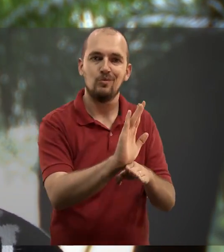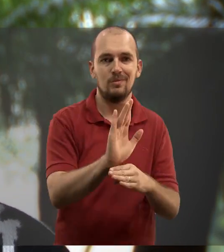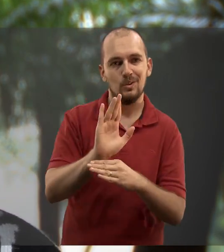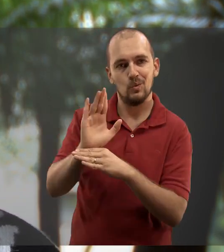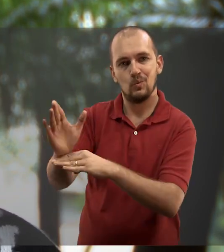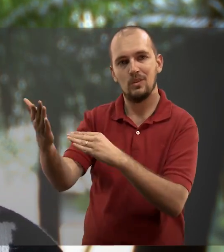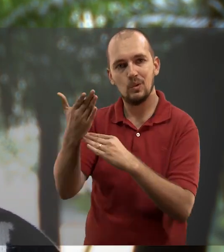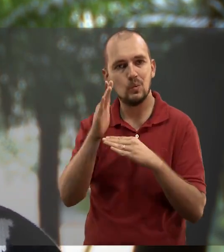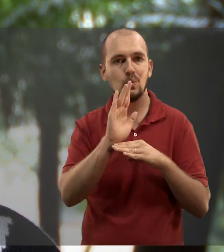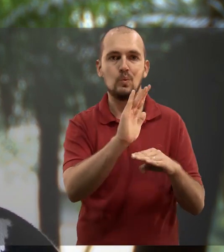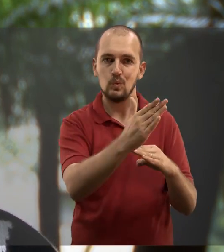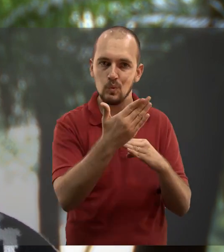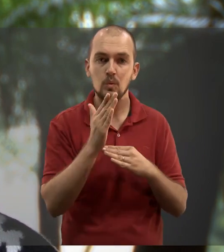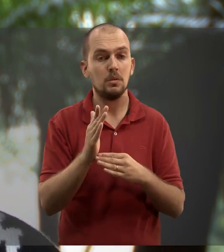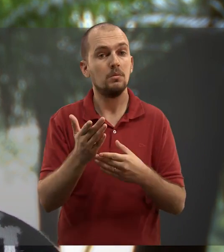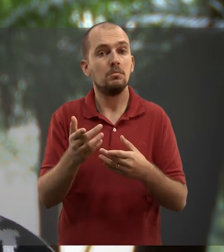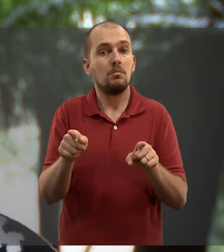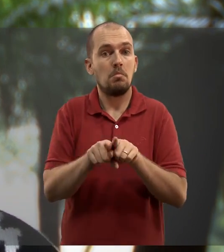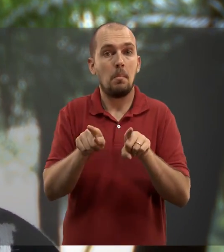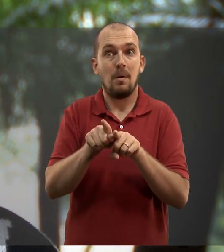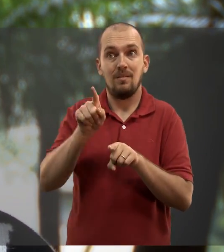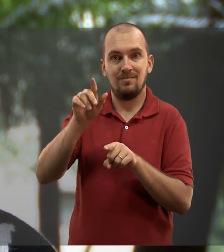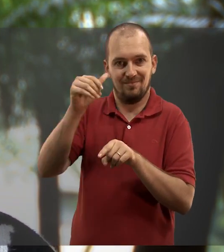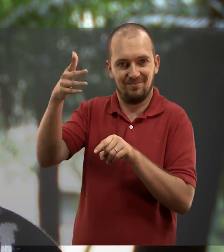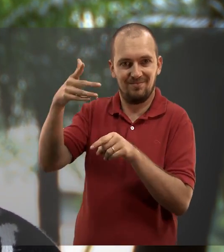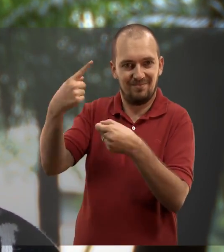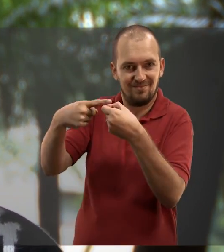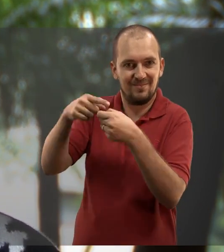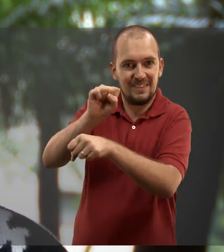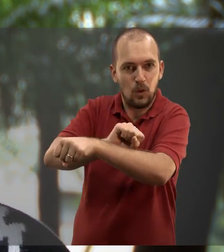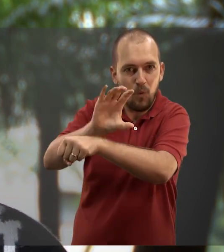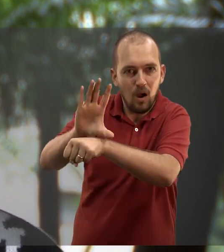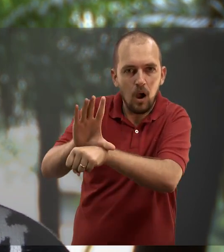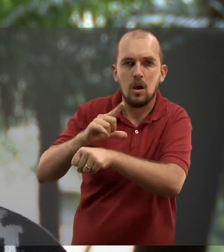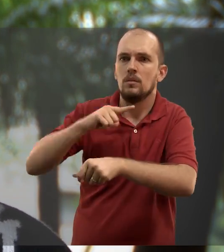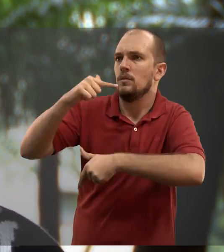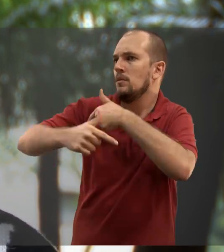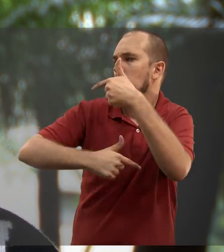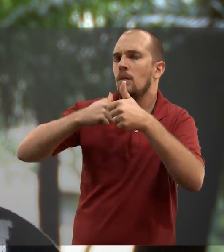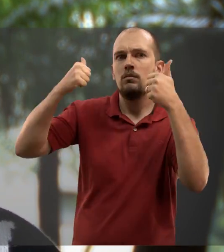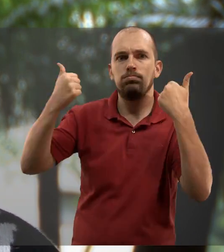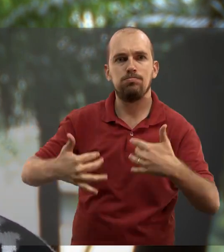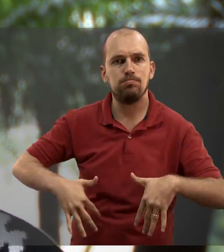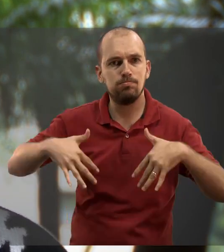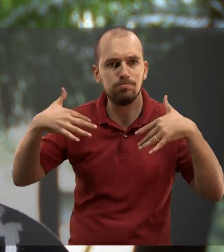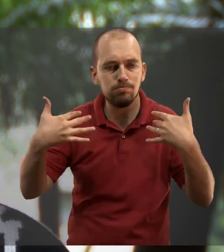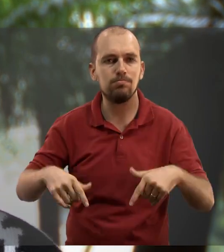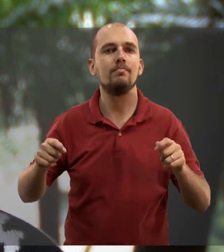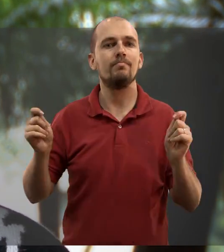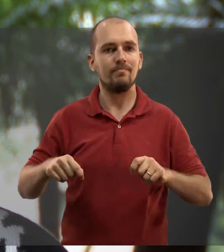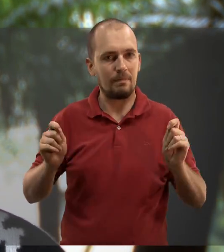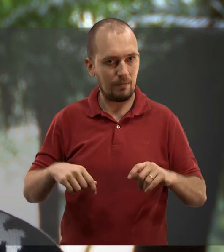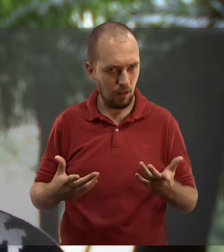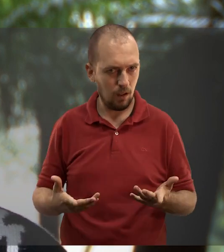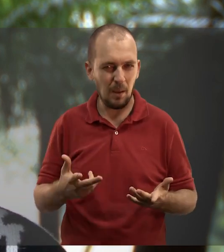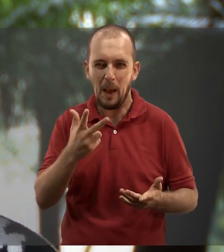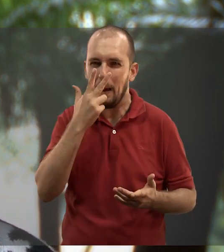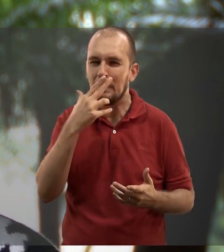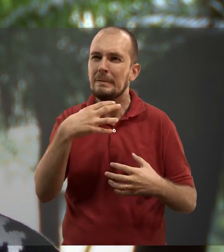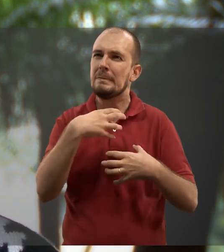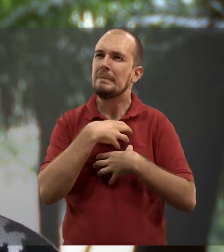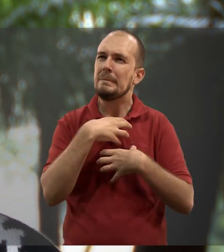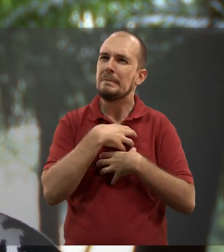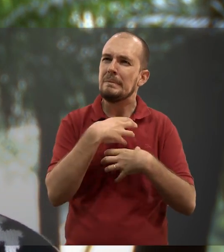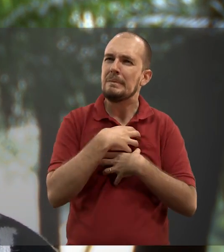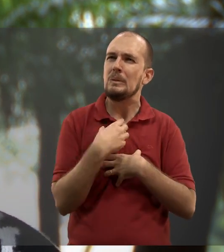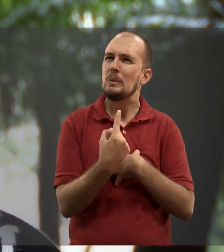está ali um pelo outro e sem contar que a área em São Carlos é muito grande, então tem muita aplicabilidade. em